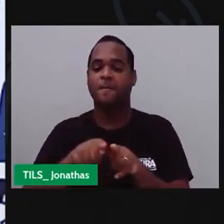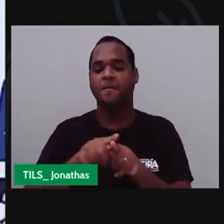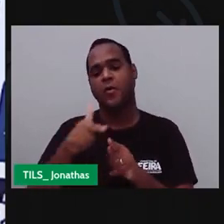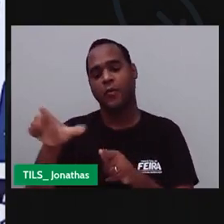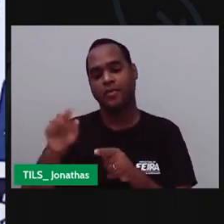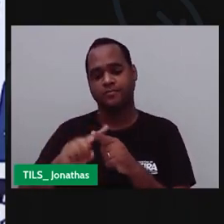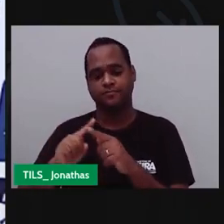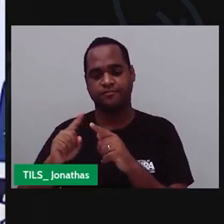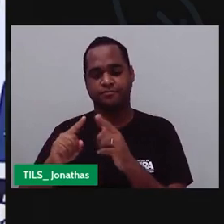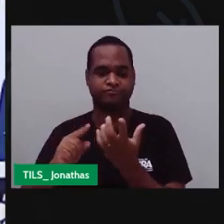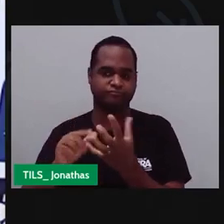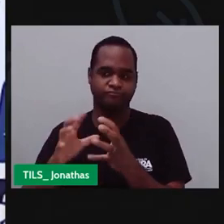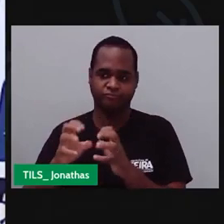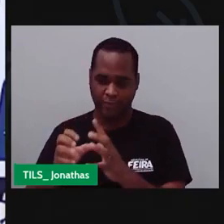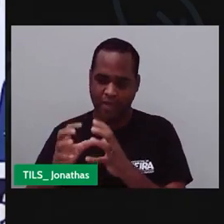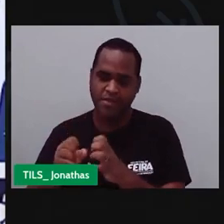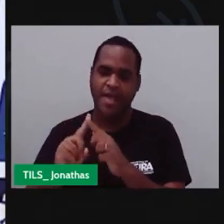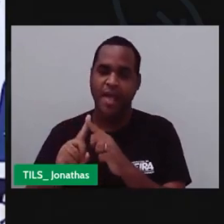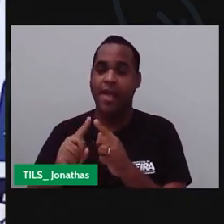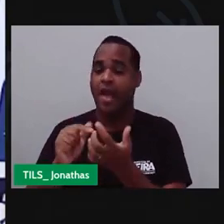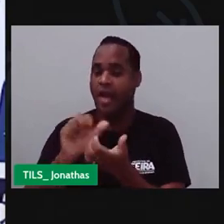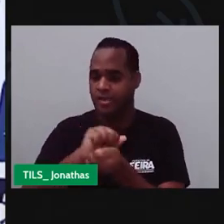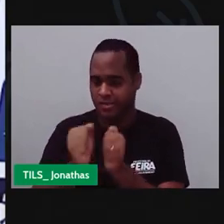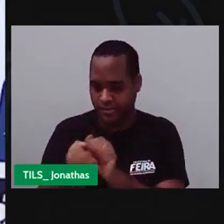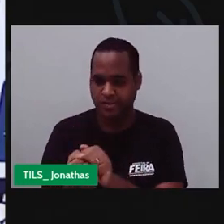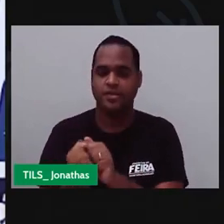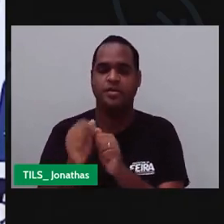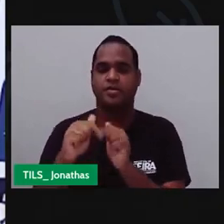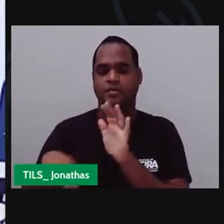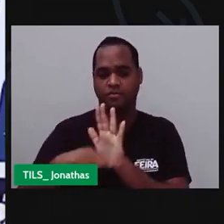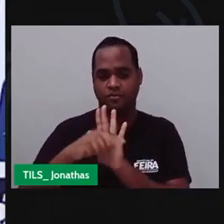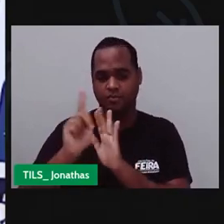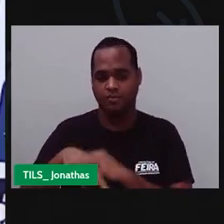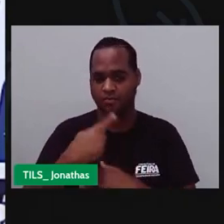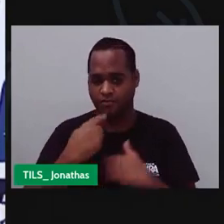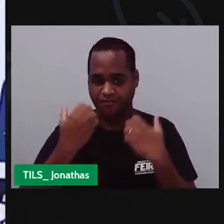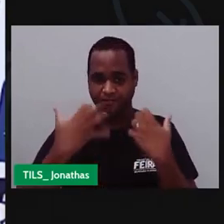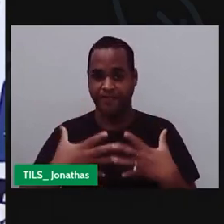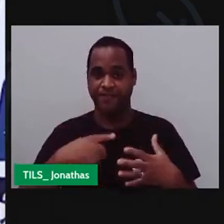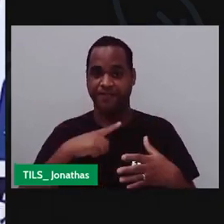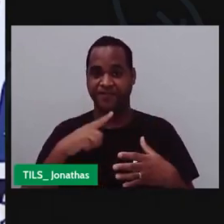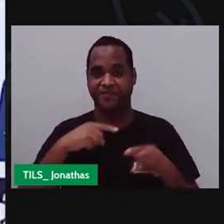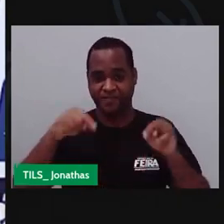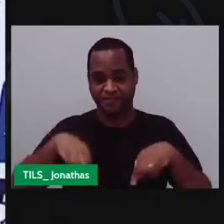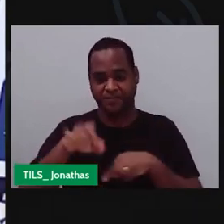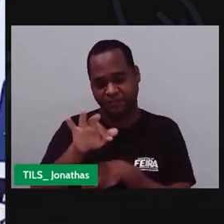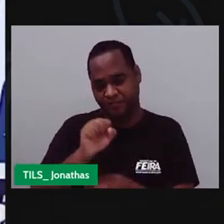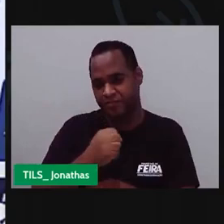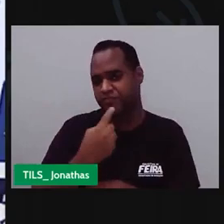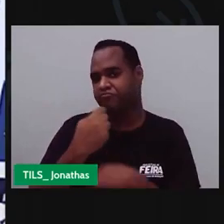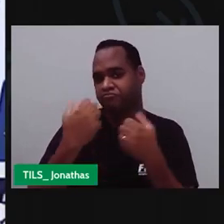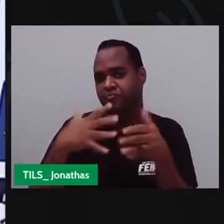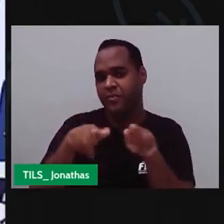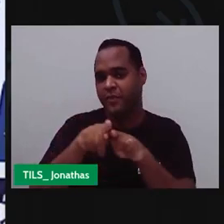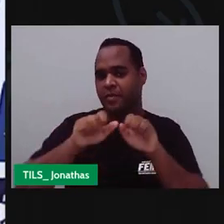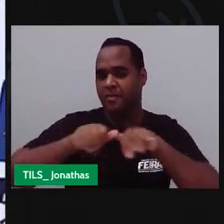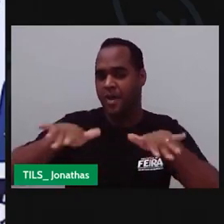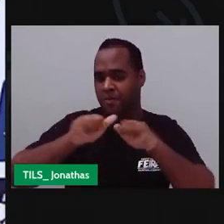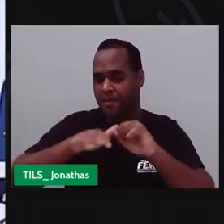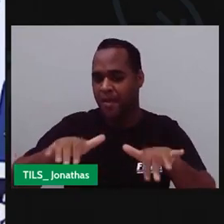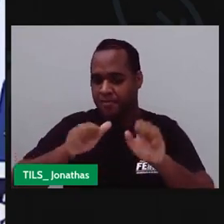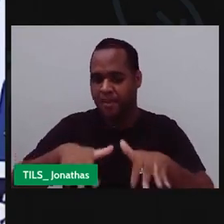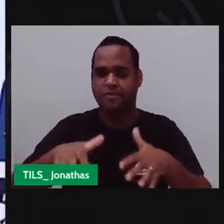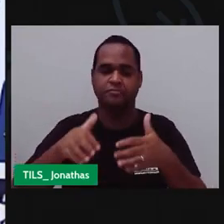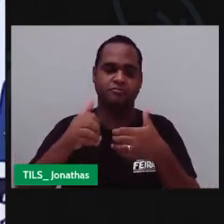De arte Que Representam A universidade Inclusive Obras que estão Aqui no nosso Município Espalhadas Pela